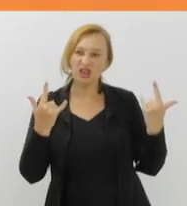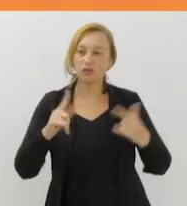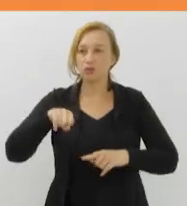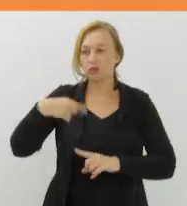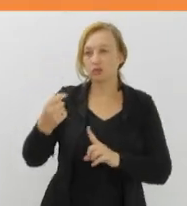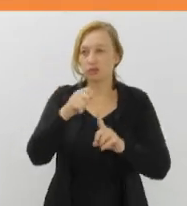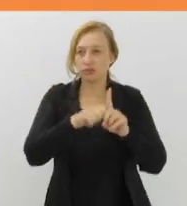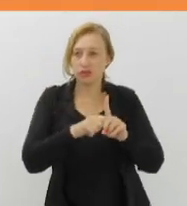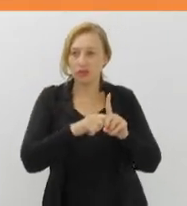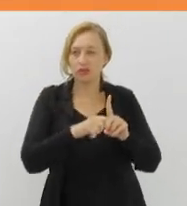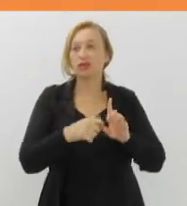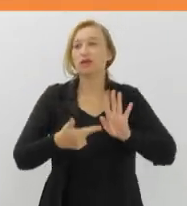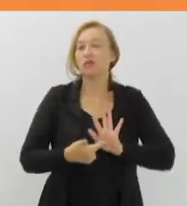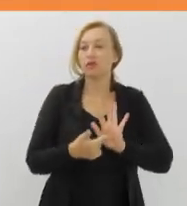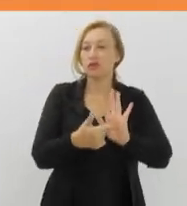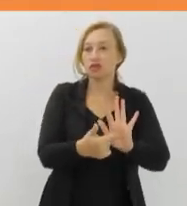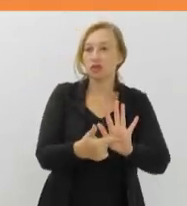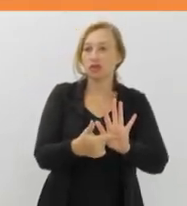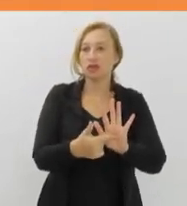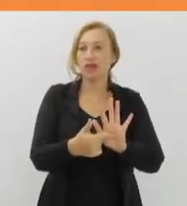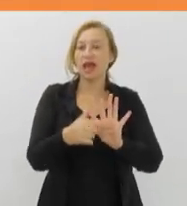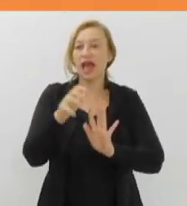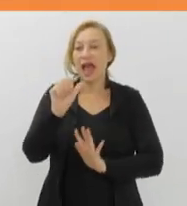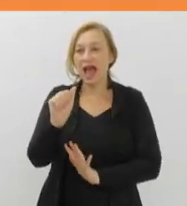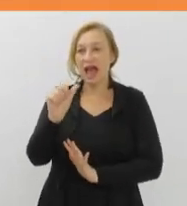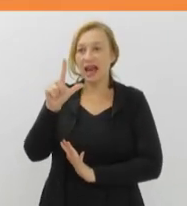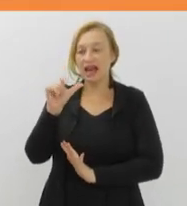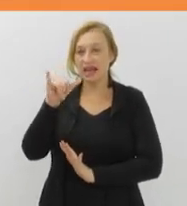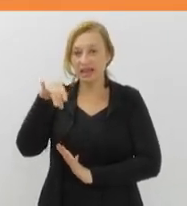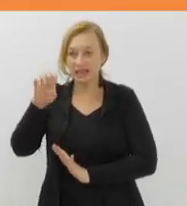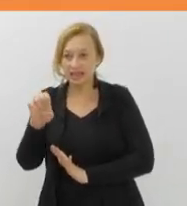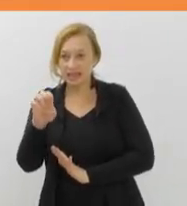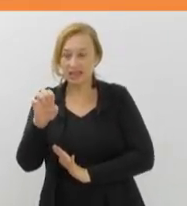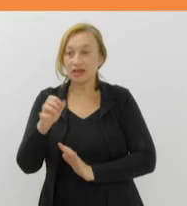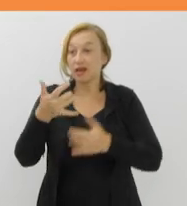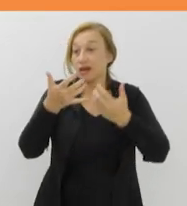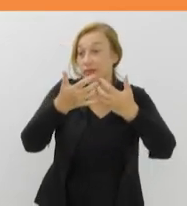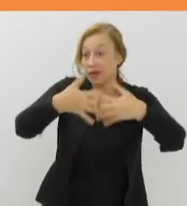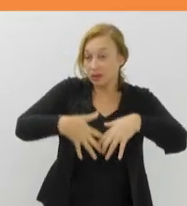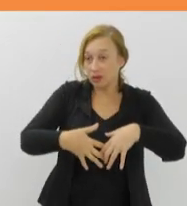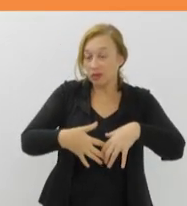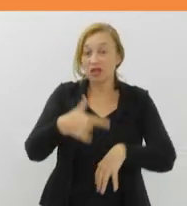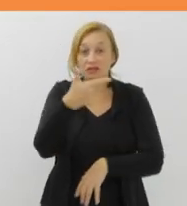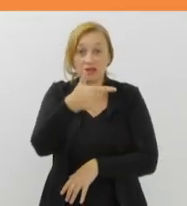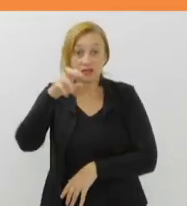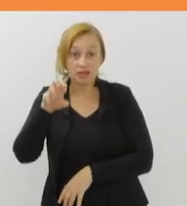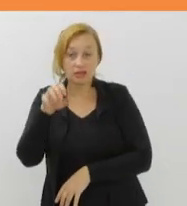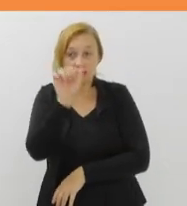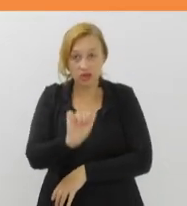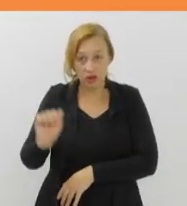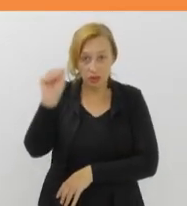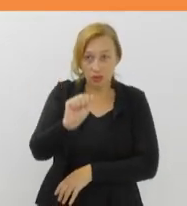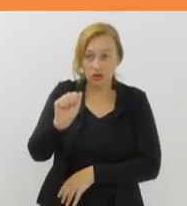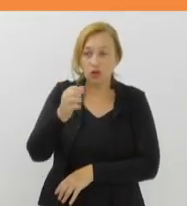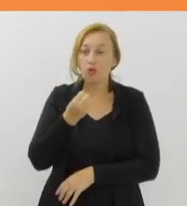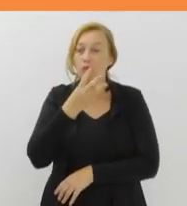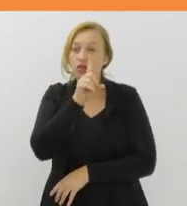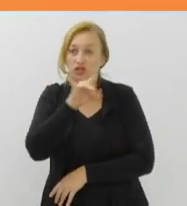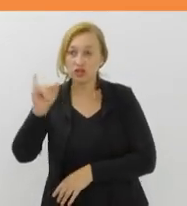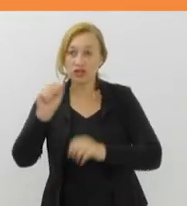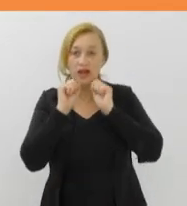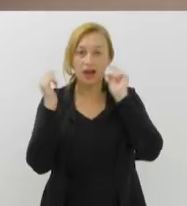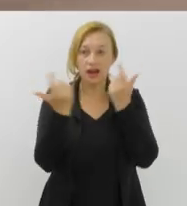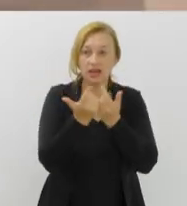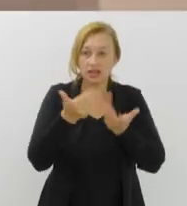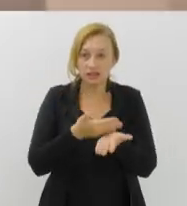Exposição Alice Além das Maravilhas, em Petrópolis, vai até o dia 25 de agosto. O Bom Dia Alerj começa